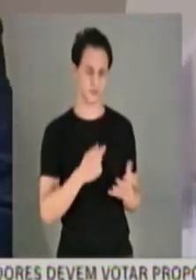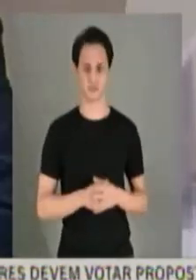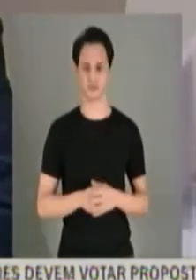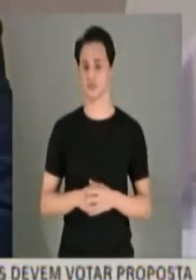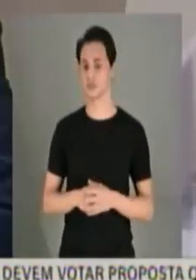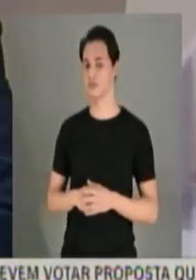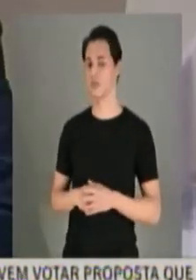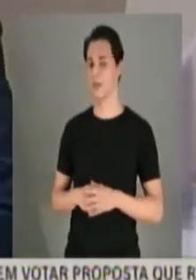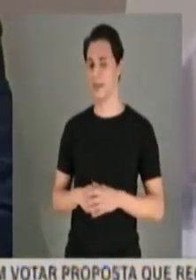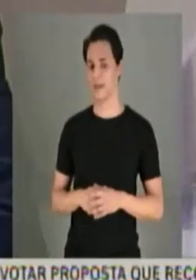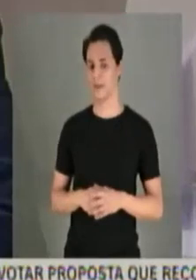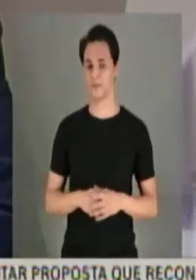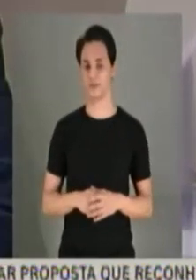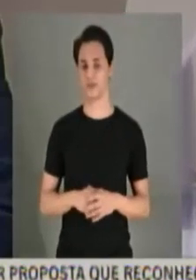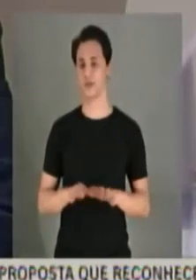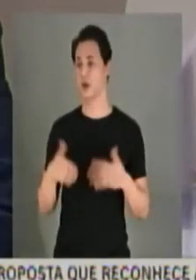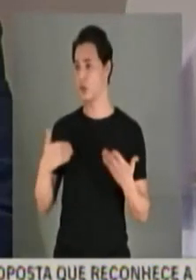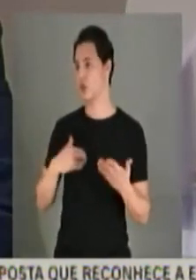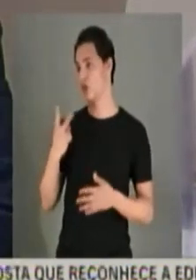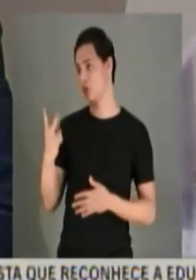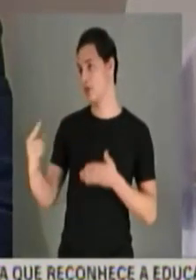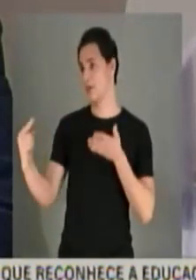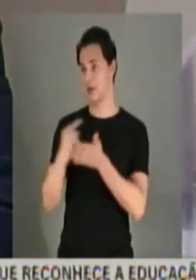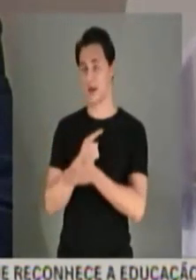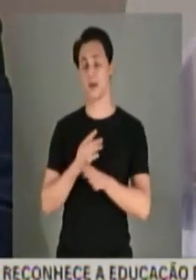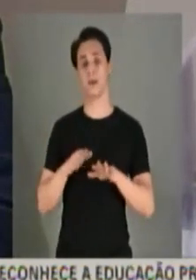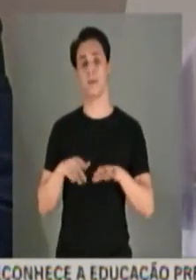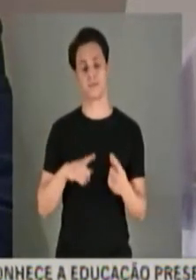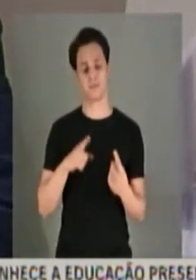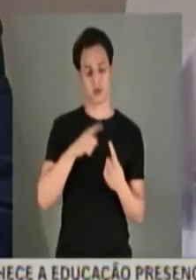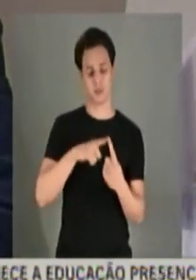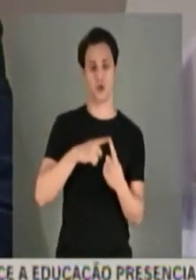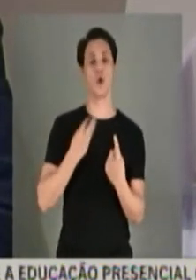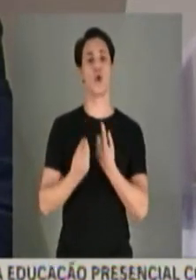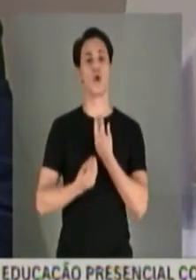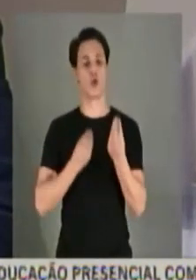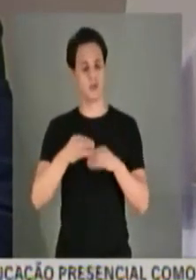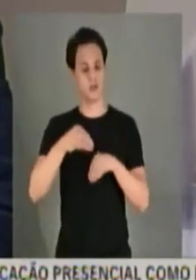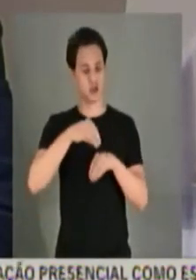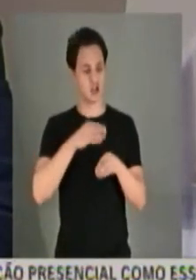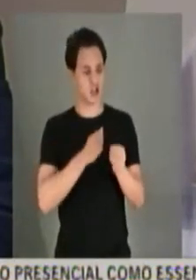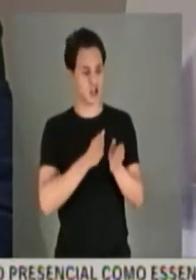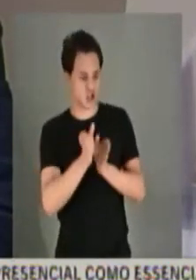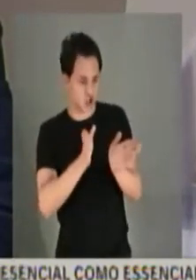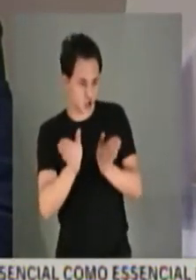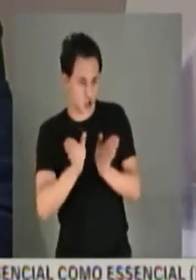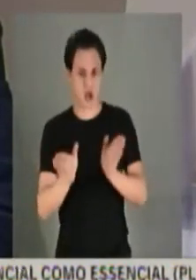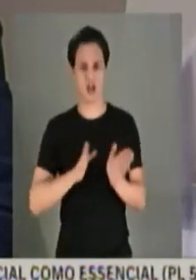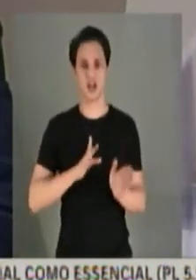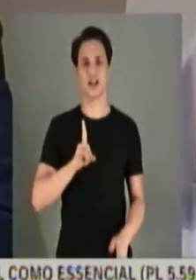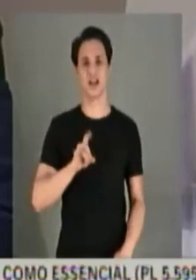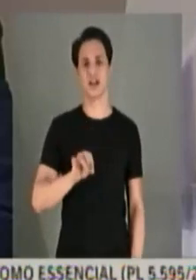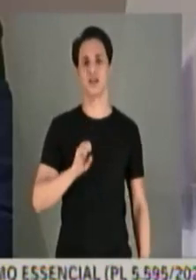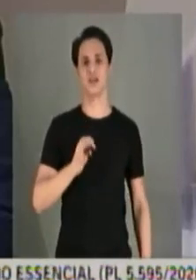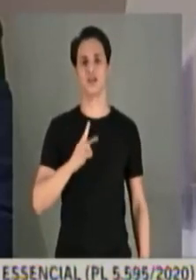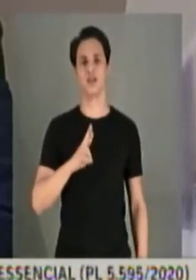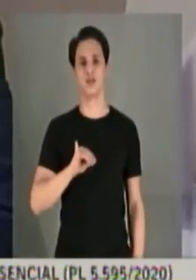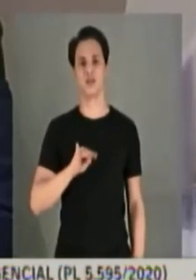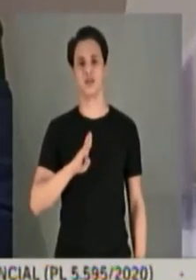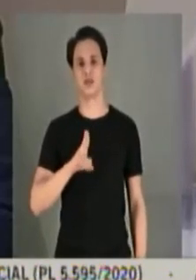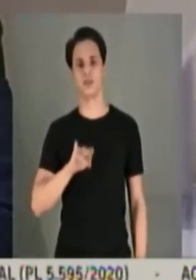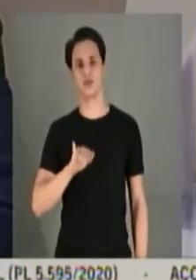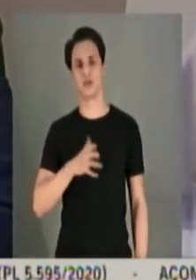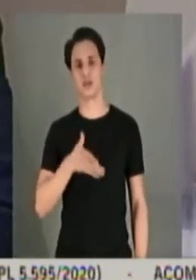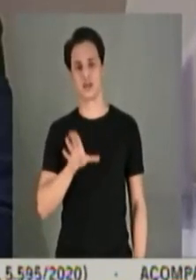senadora, só foram duas perguntas. A primeira, em relação à distribuição dos auditores ao longo do território nacional, o Tribunal de Contas da União, até 2019,